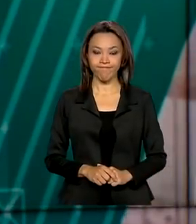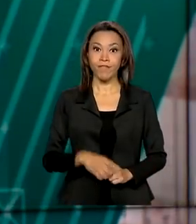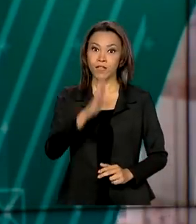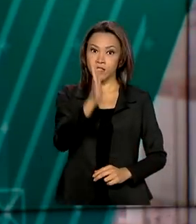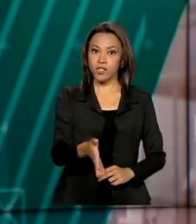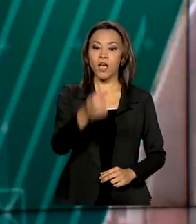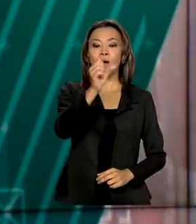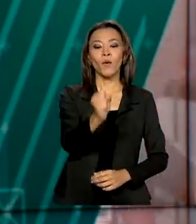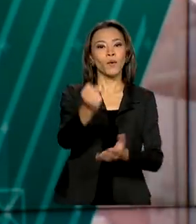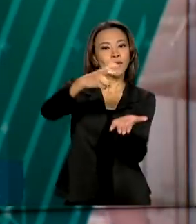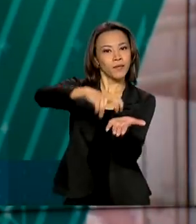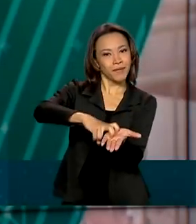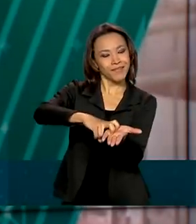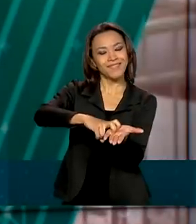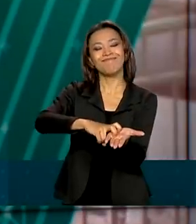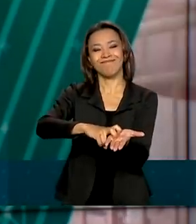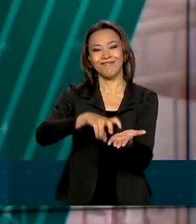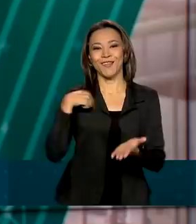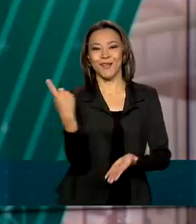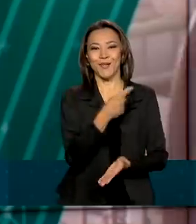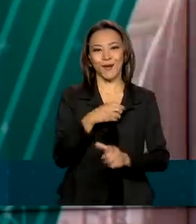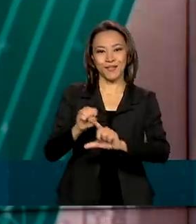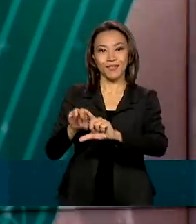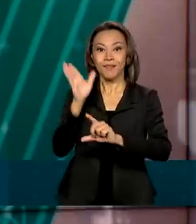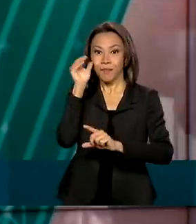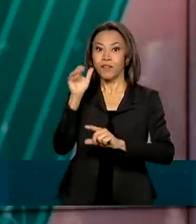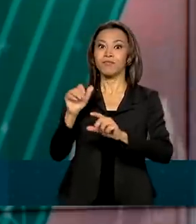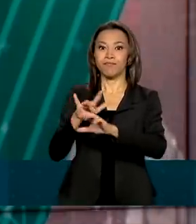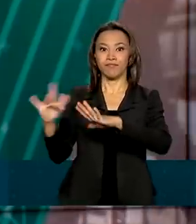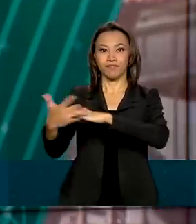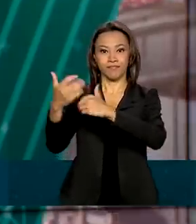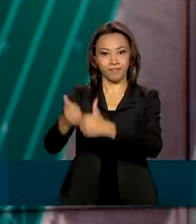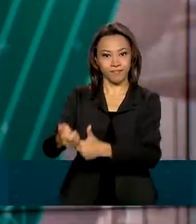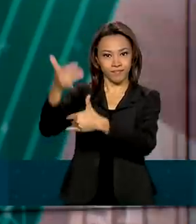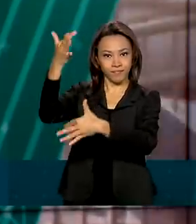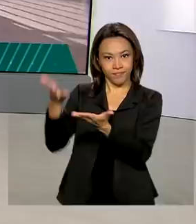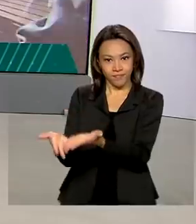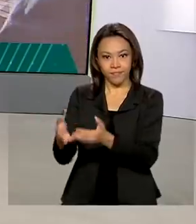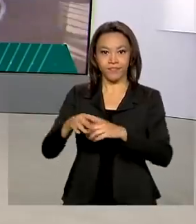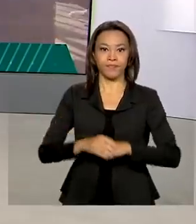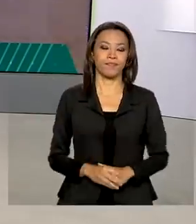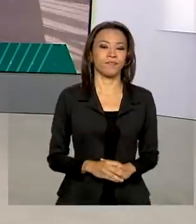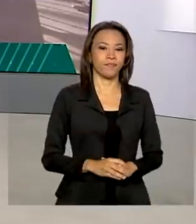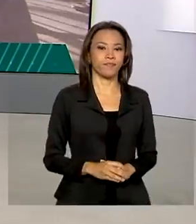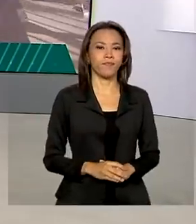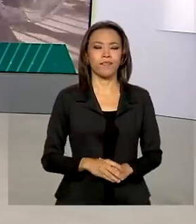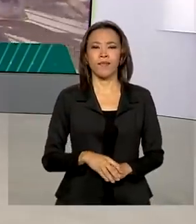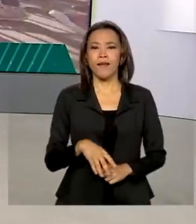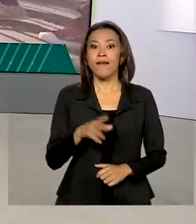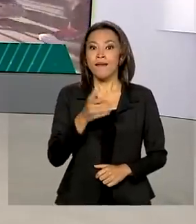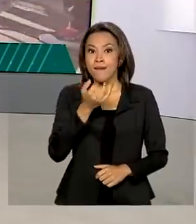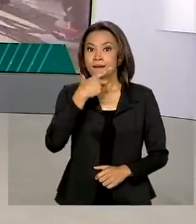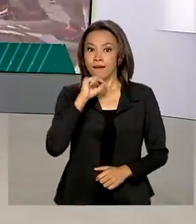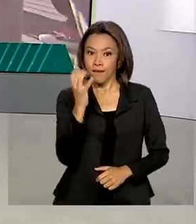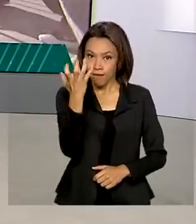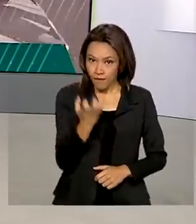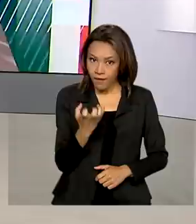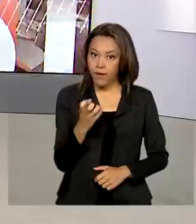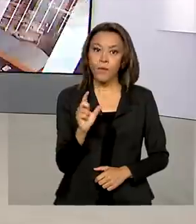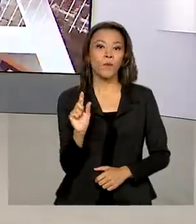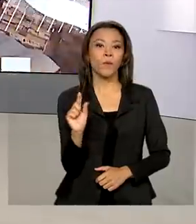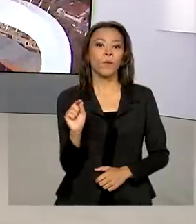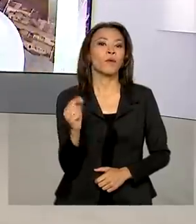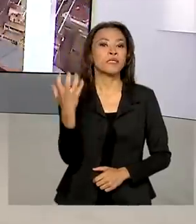São 8 horas da manhã e nós estamos ao vivo também pelas redes sociais. Quem ainda quiser retirar os